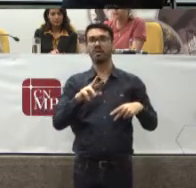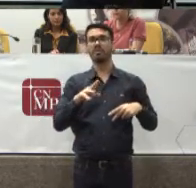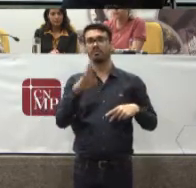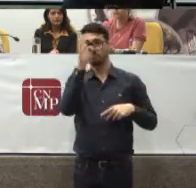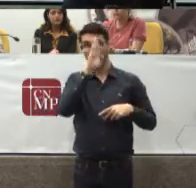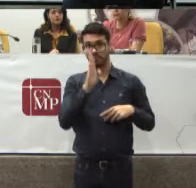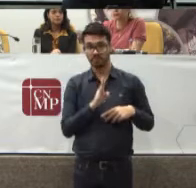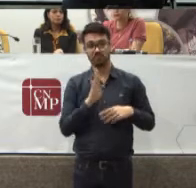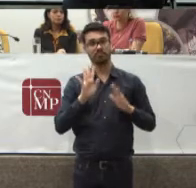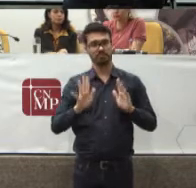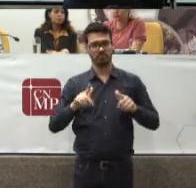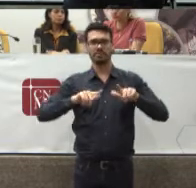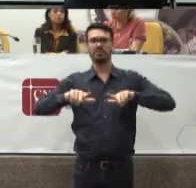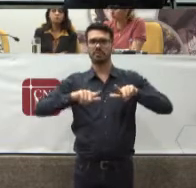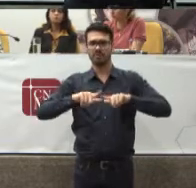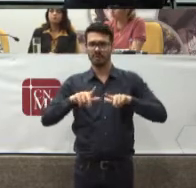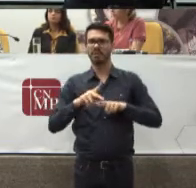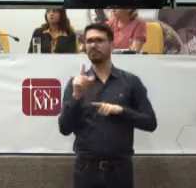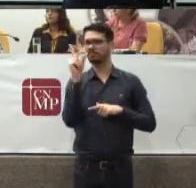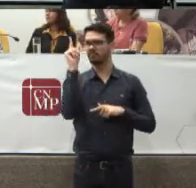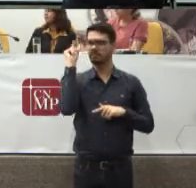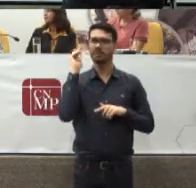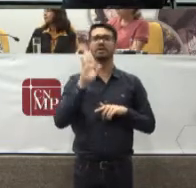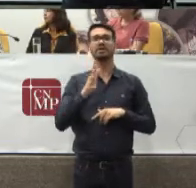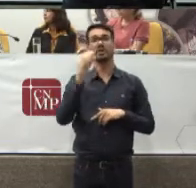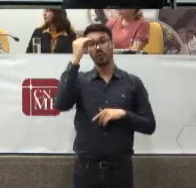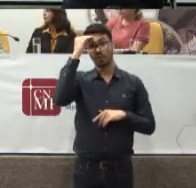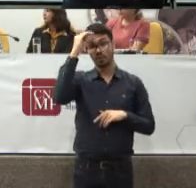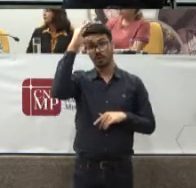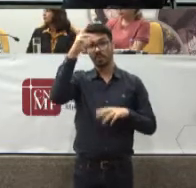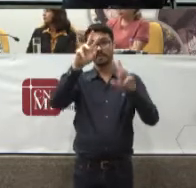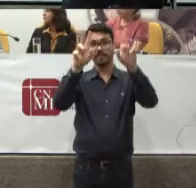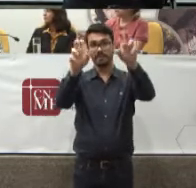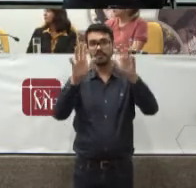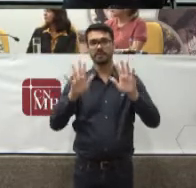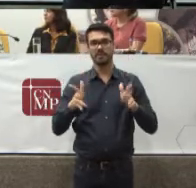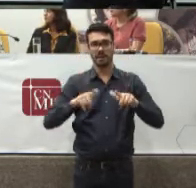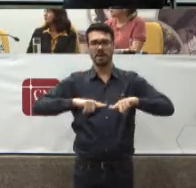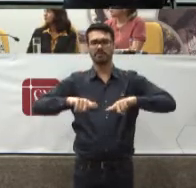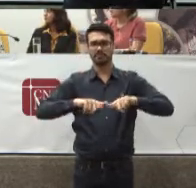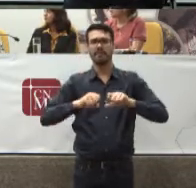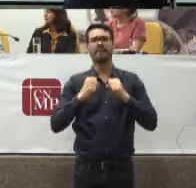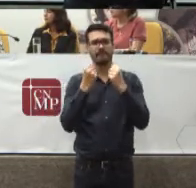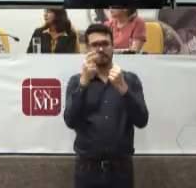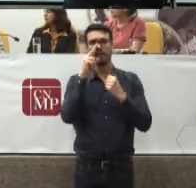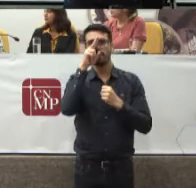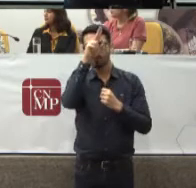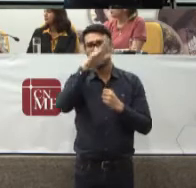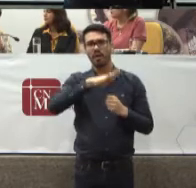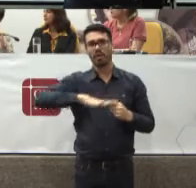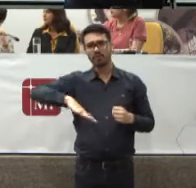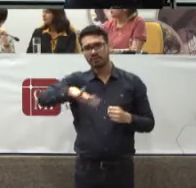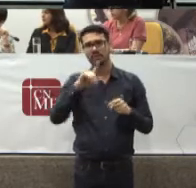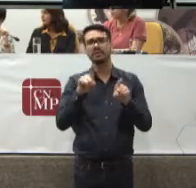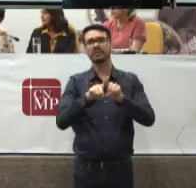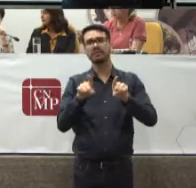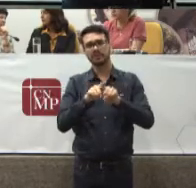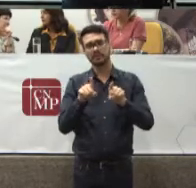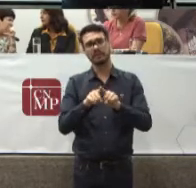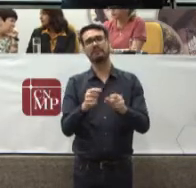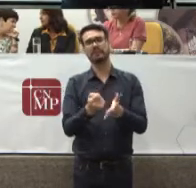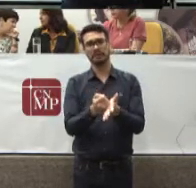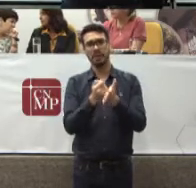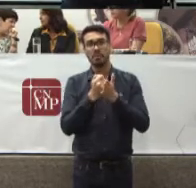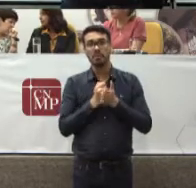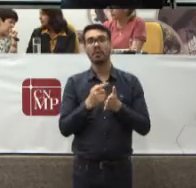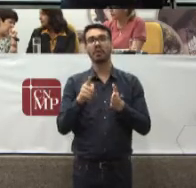Enfim Tem conhecimento Do tema E tem essa atuação Muito forte No Ministério Público Federal E agora no Conselho Tem